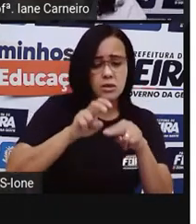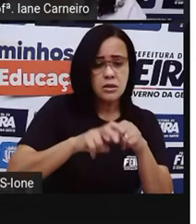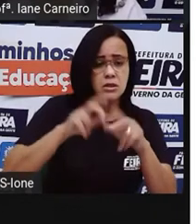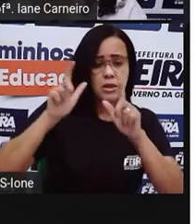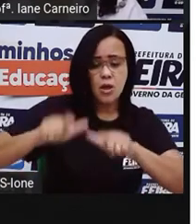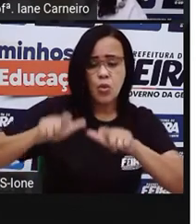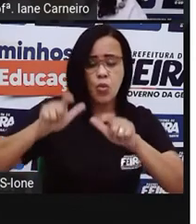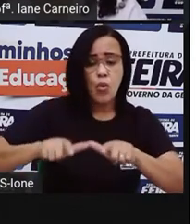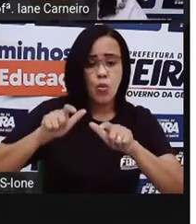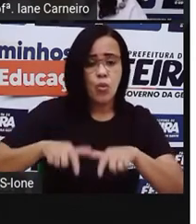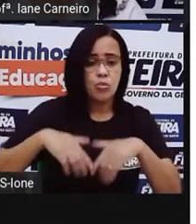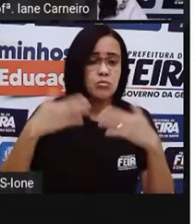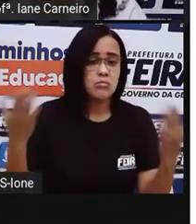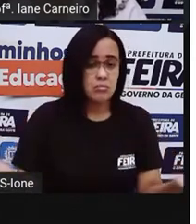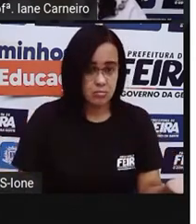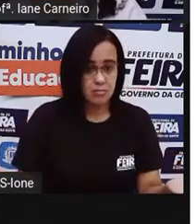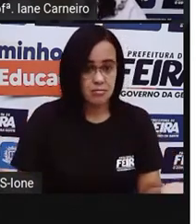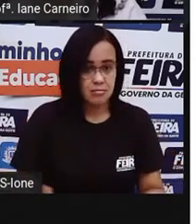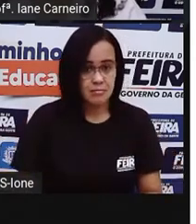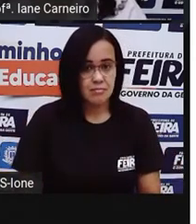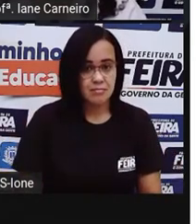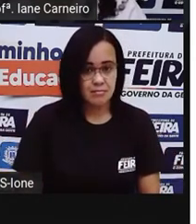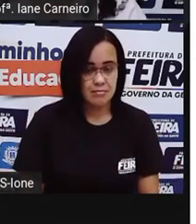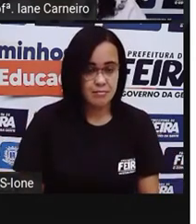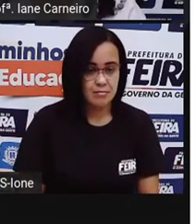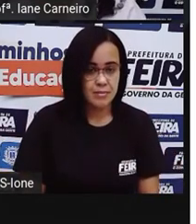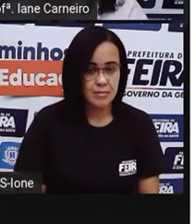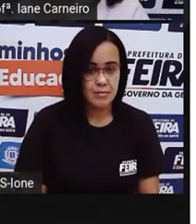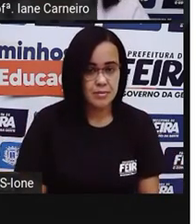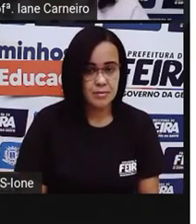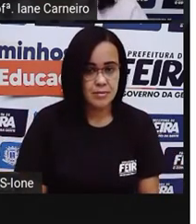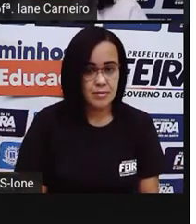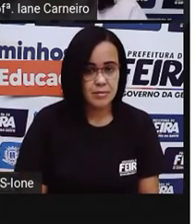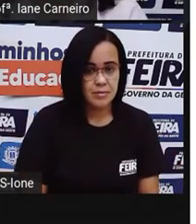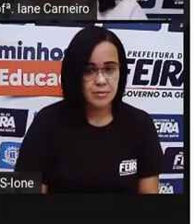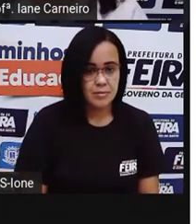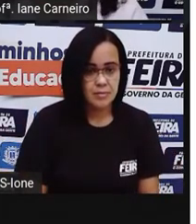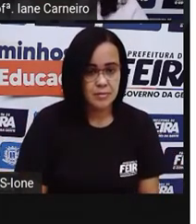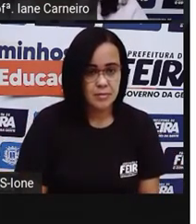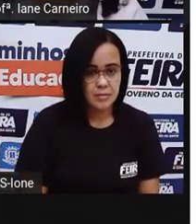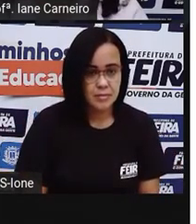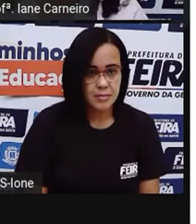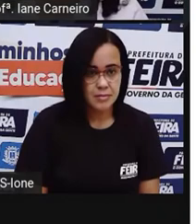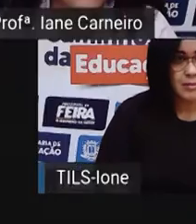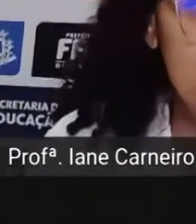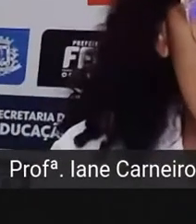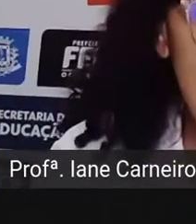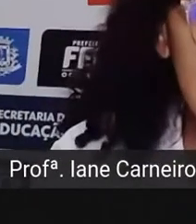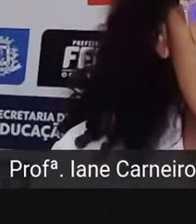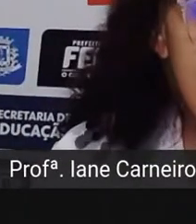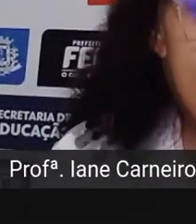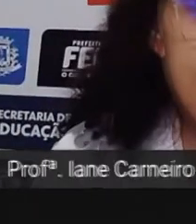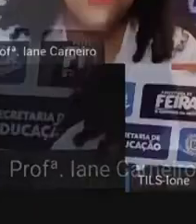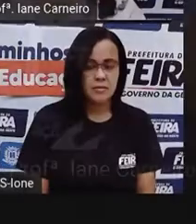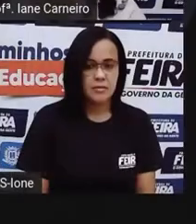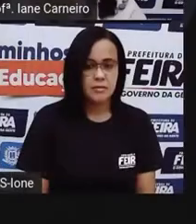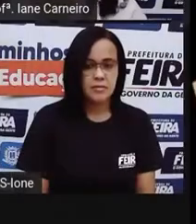Vamos lá? A Pró colocou aqui, ó, a marcação da Pró. Aí a Pró trouxe um jogo para a gente fazer. Vamos lá?